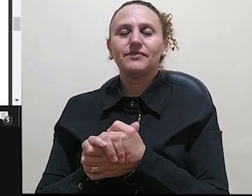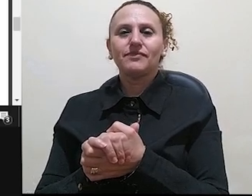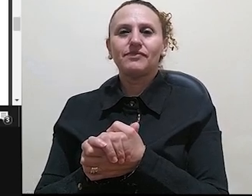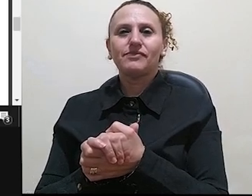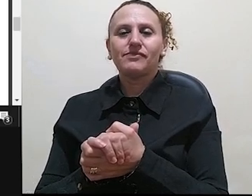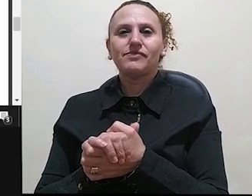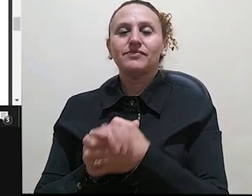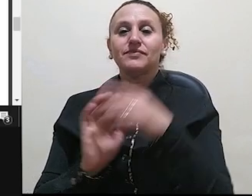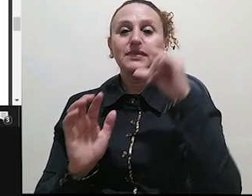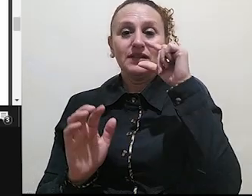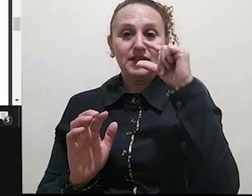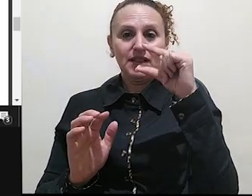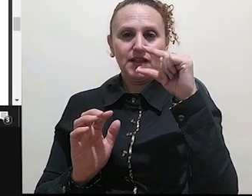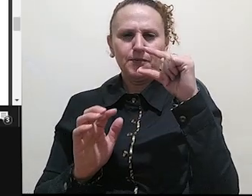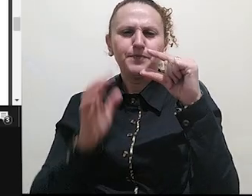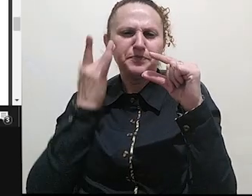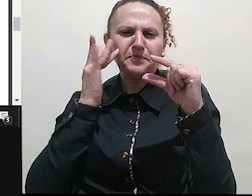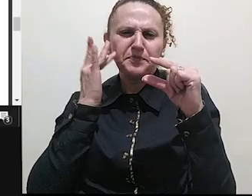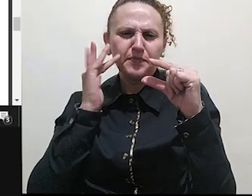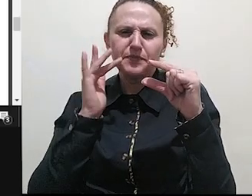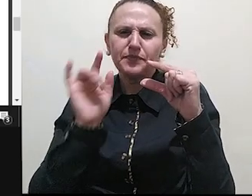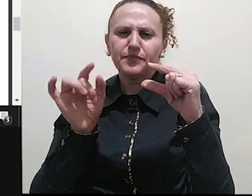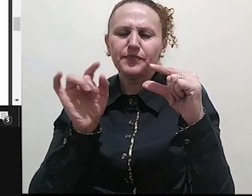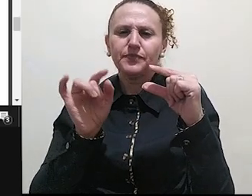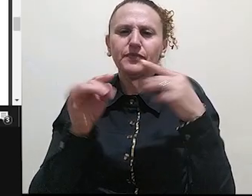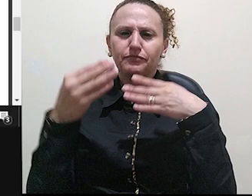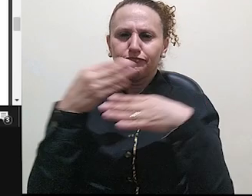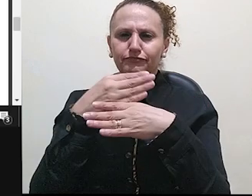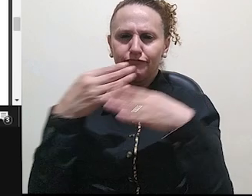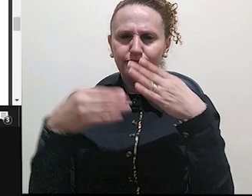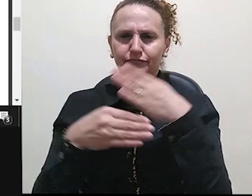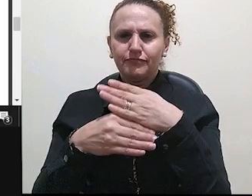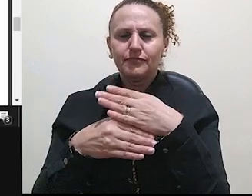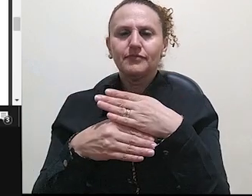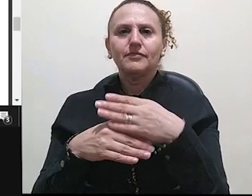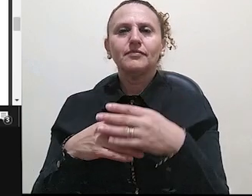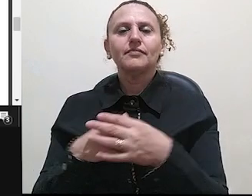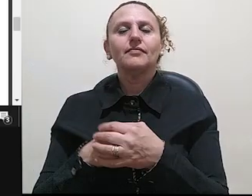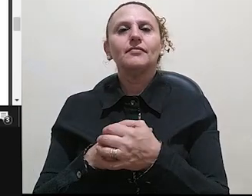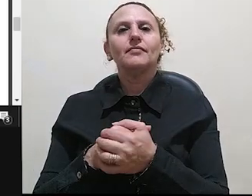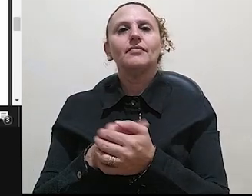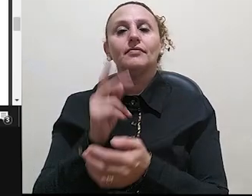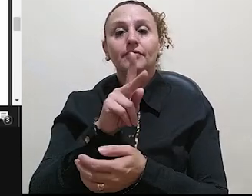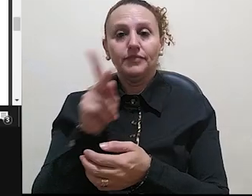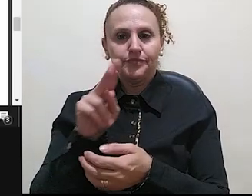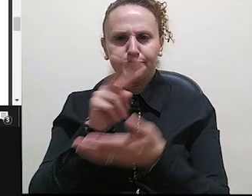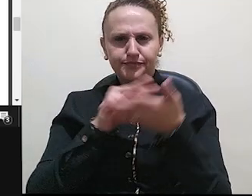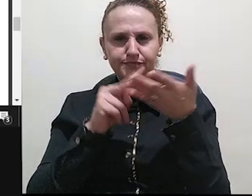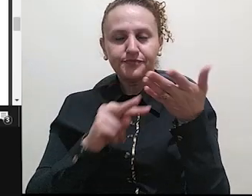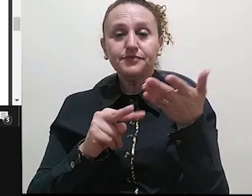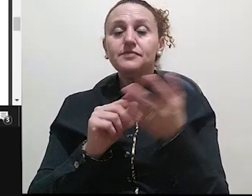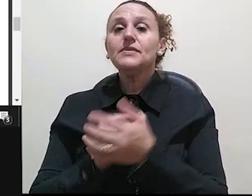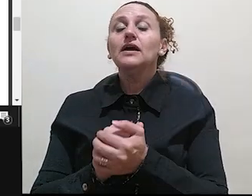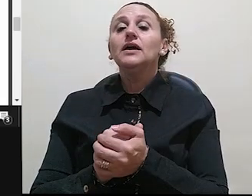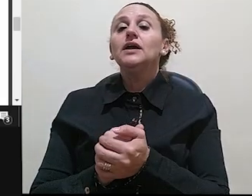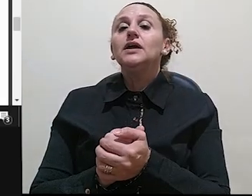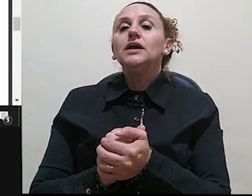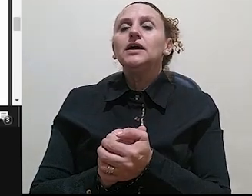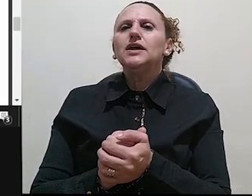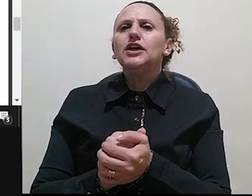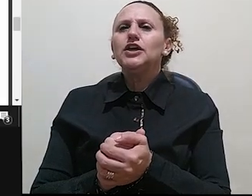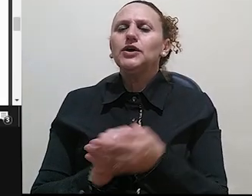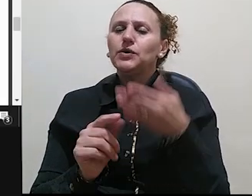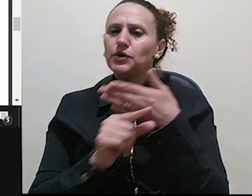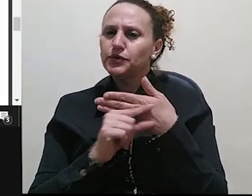acesso direto à realidade. e nesse trecho a gente vê o que ele vai direcionar aqui o